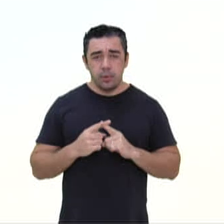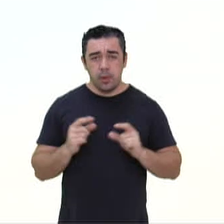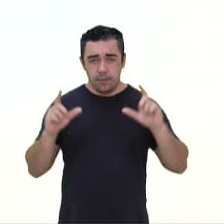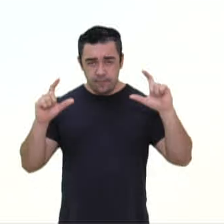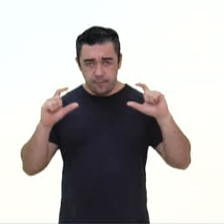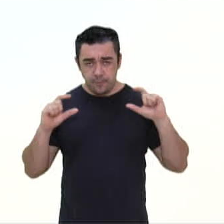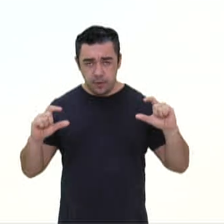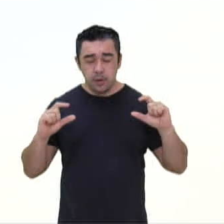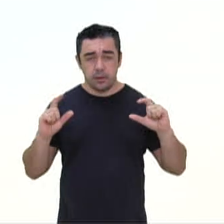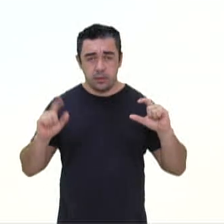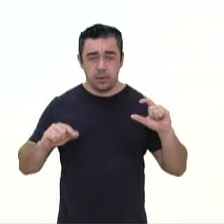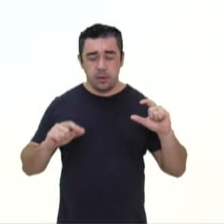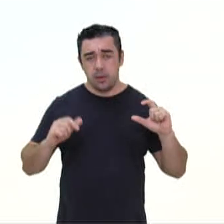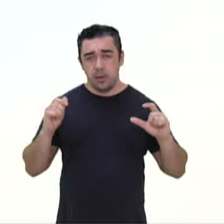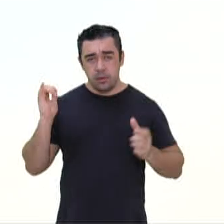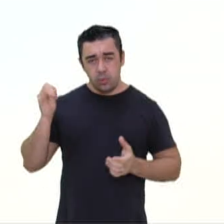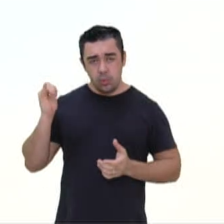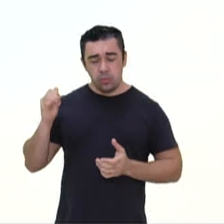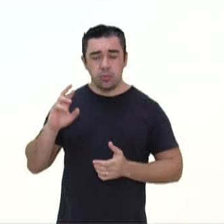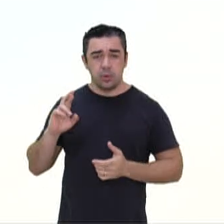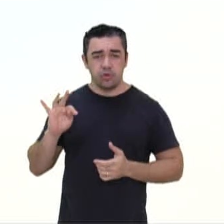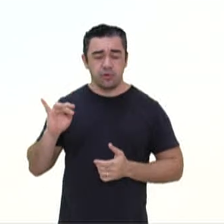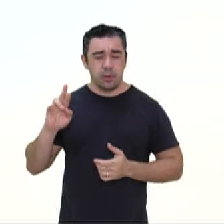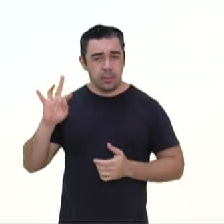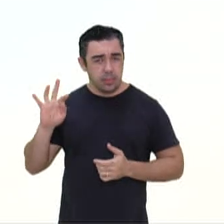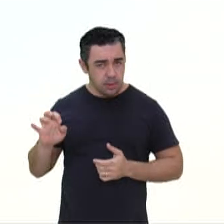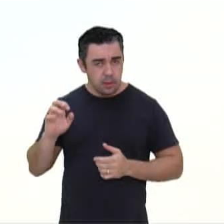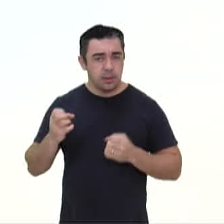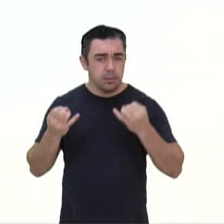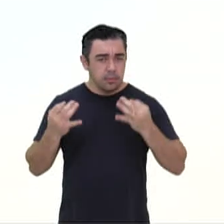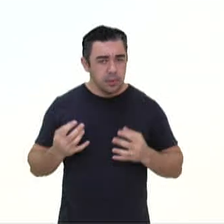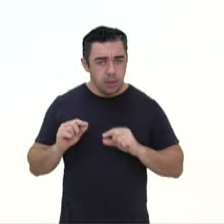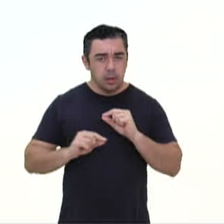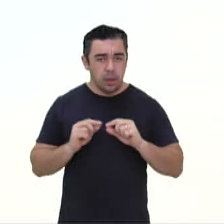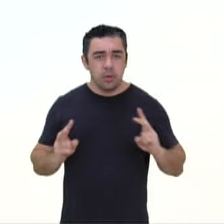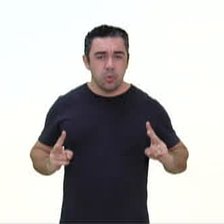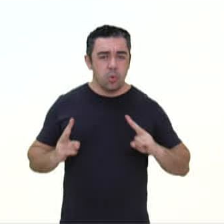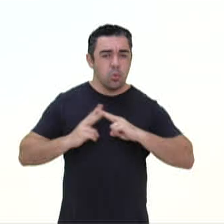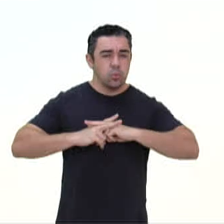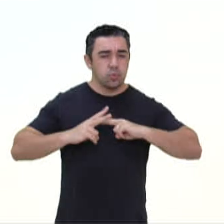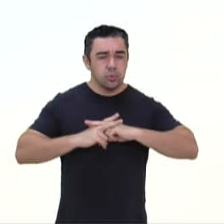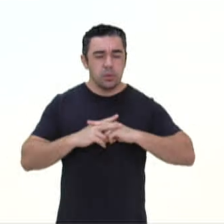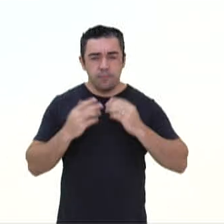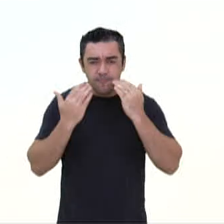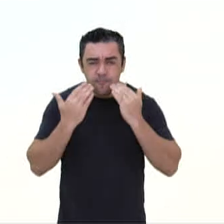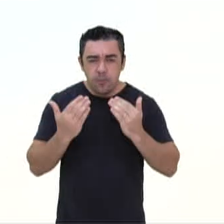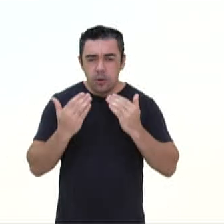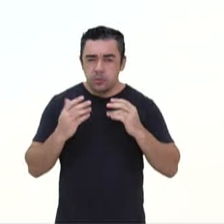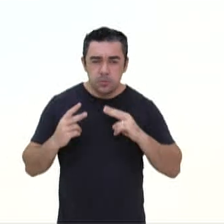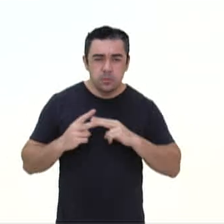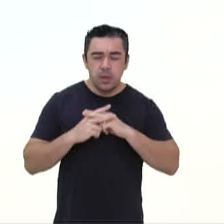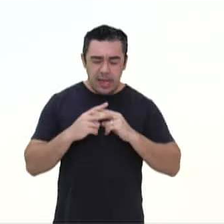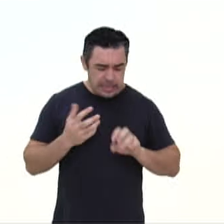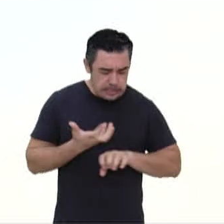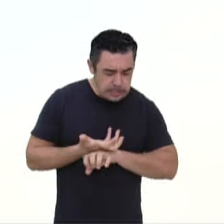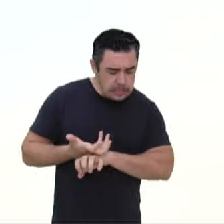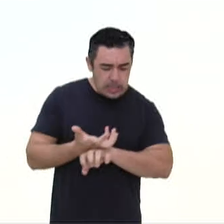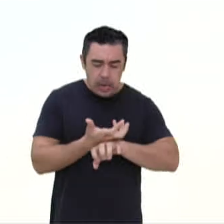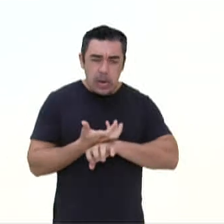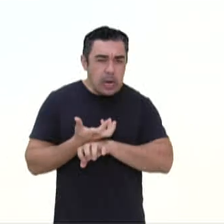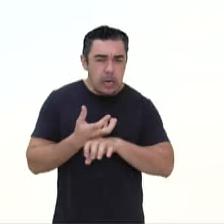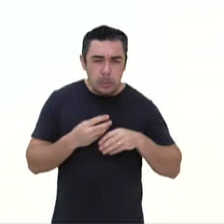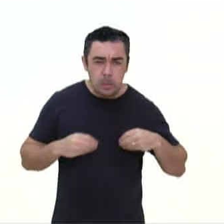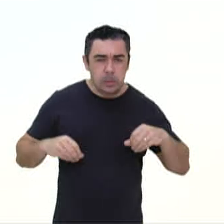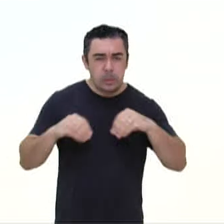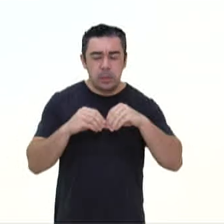conto Retirantes, de Humberto de Campos, sugere a noção de luta, confronto, a terra árida faz